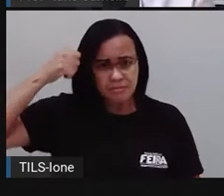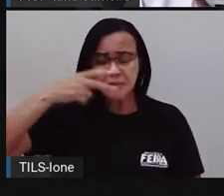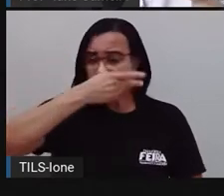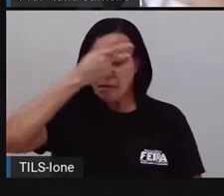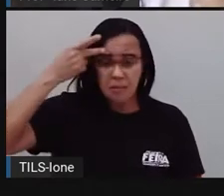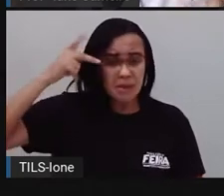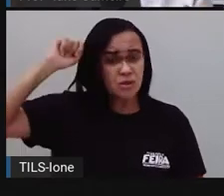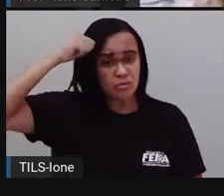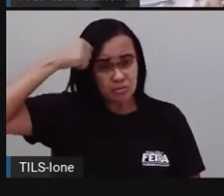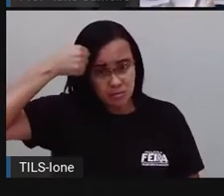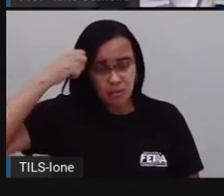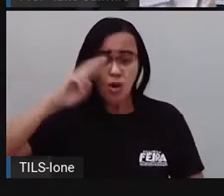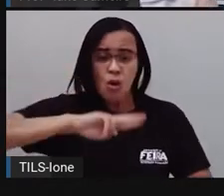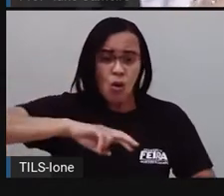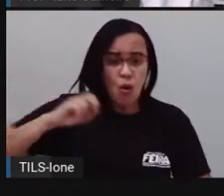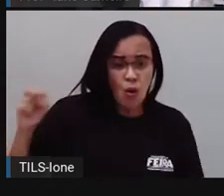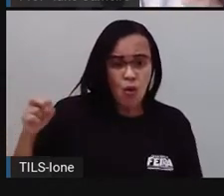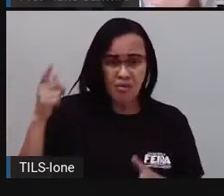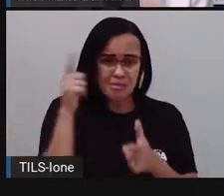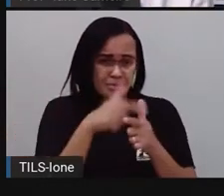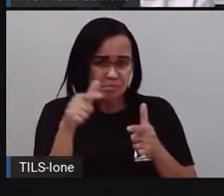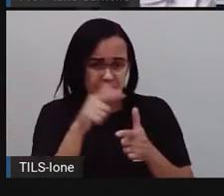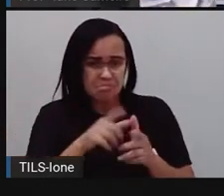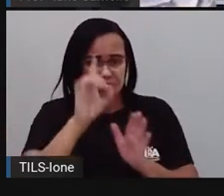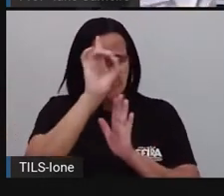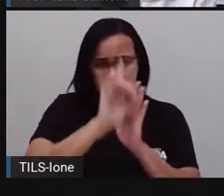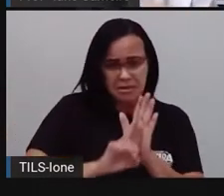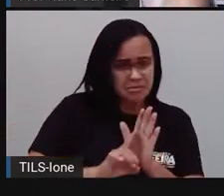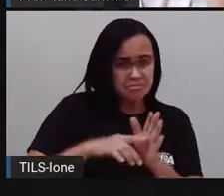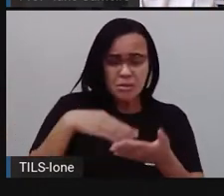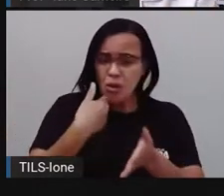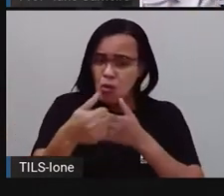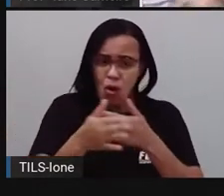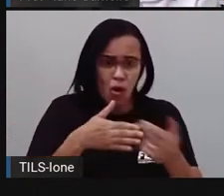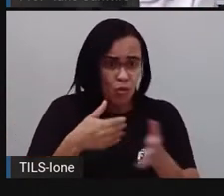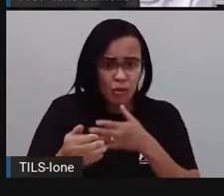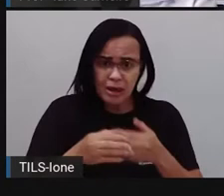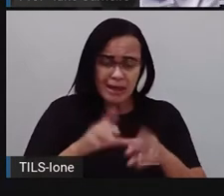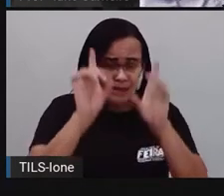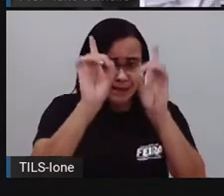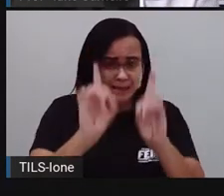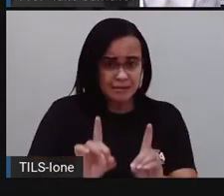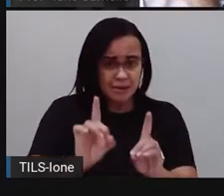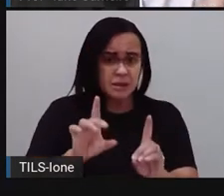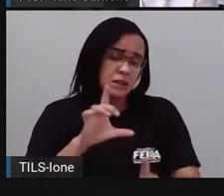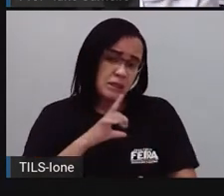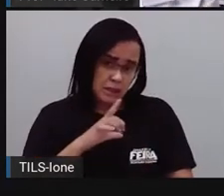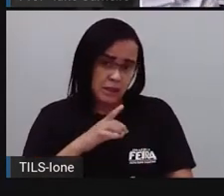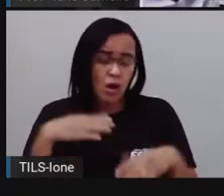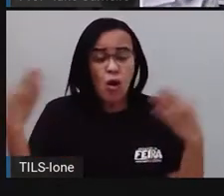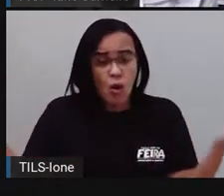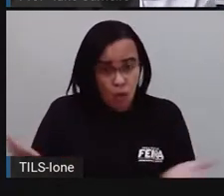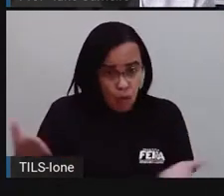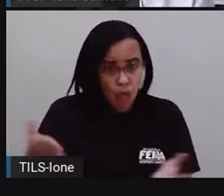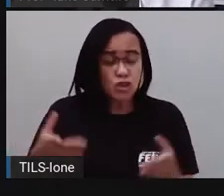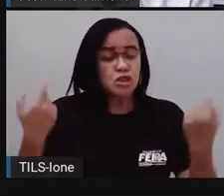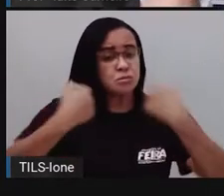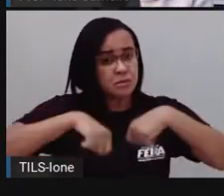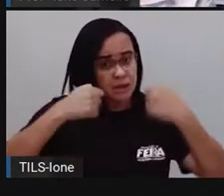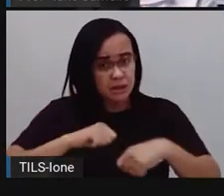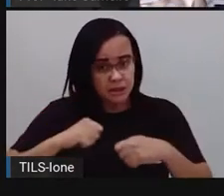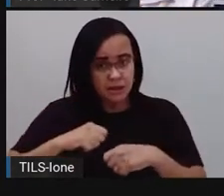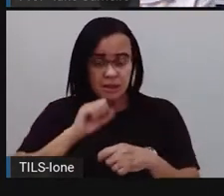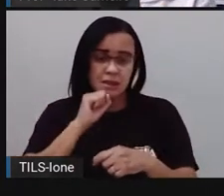a vê que a gente tem tentado construir uma sociedade muito mais inclusiva, respeitosa, né? E que